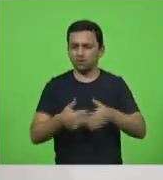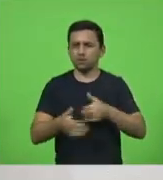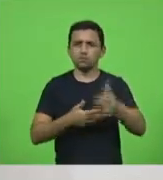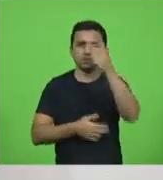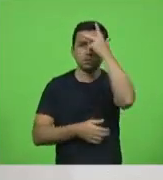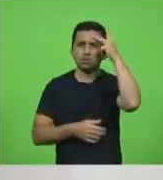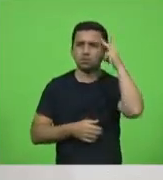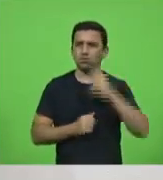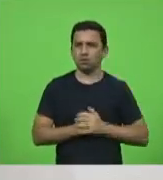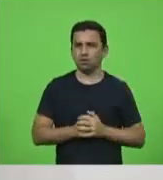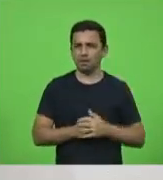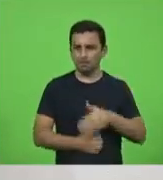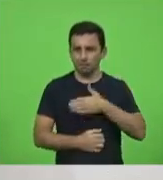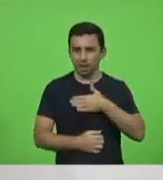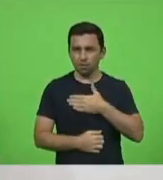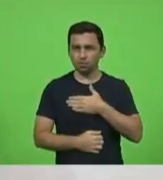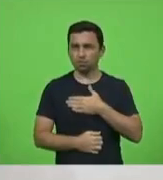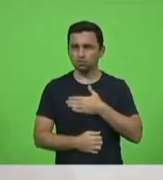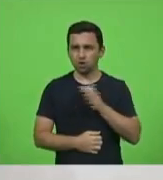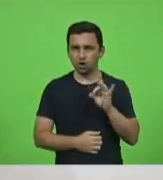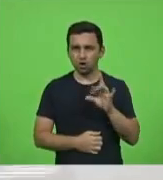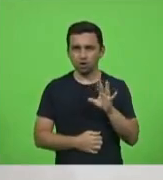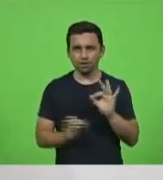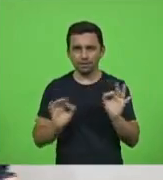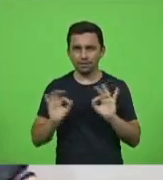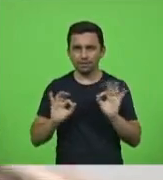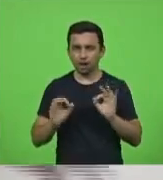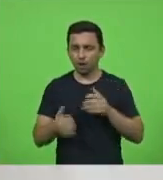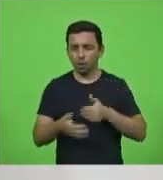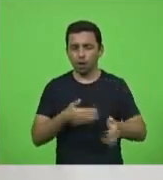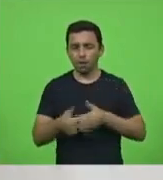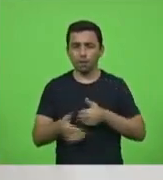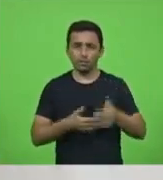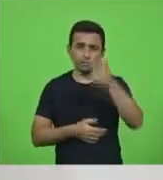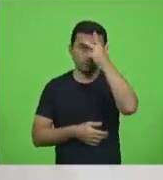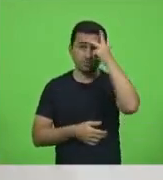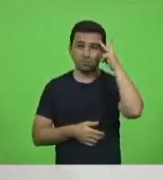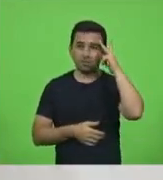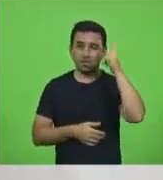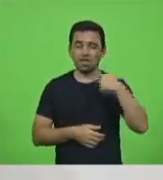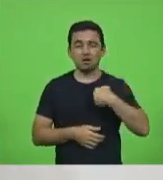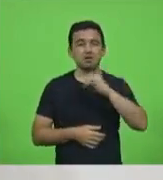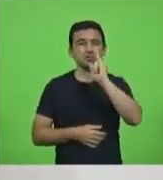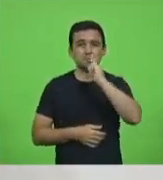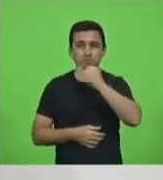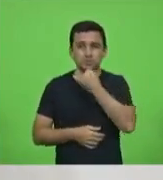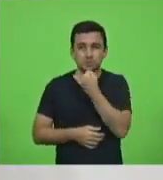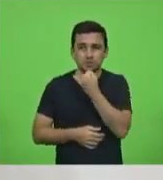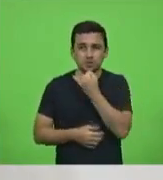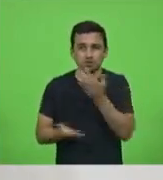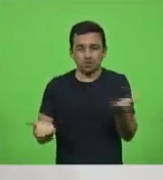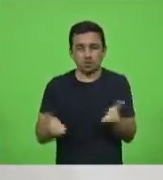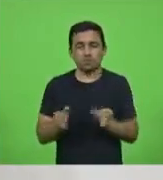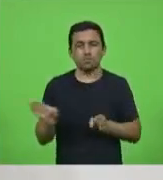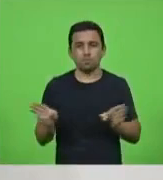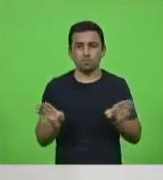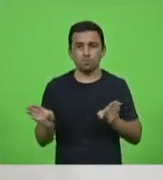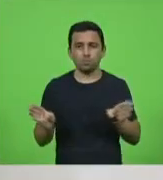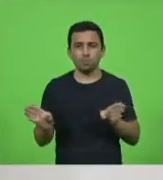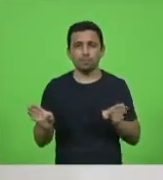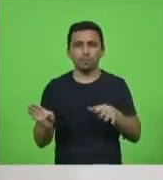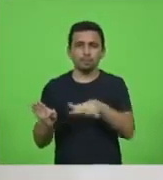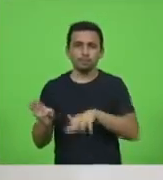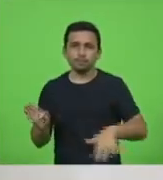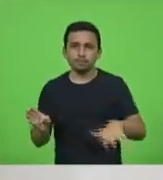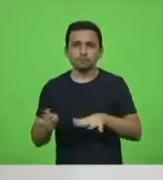não é sobre mim, é sobre qualquer pessoa. E eu acho lamentável que num momento onde nós temos que